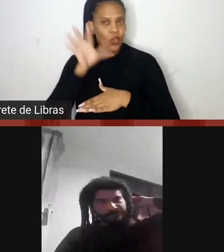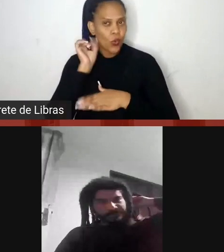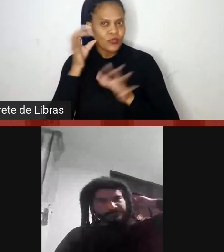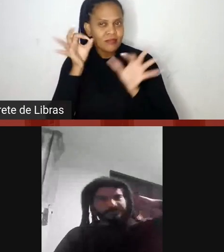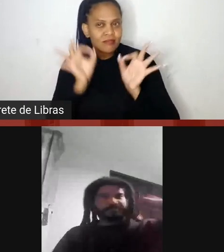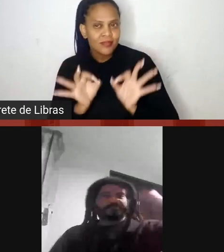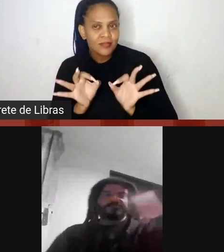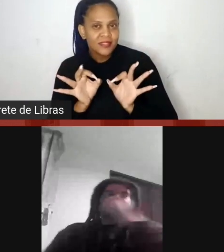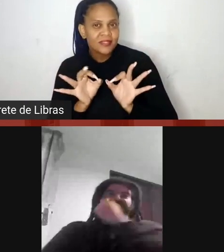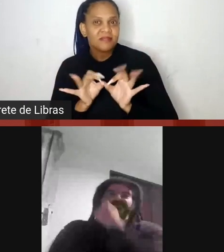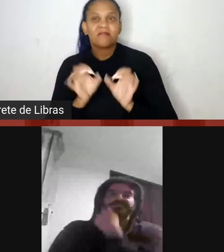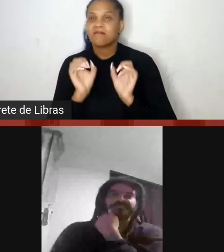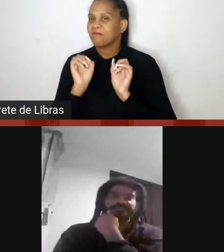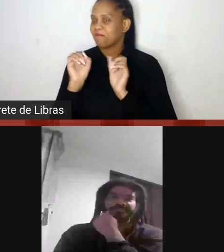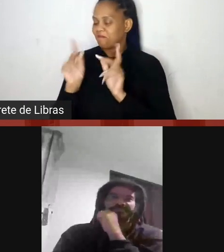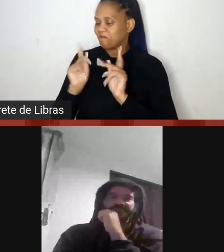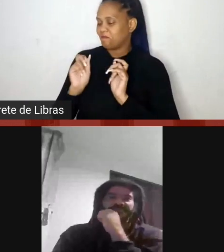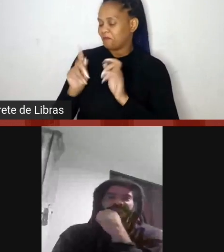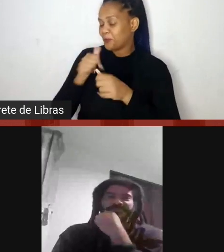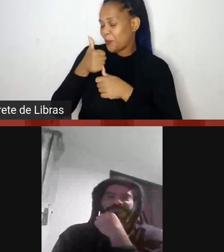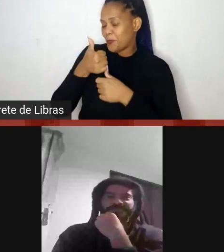Ah, está. Está me ouvindo, quer dizer, está.